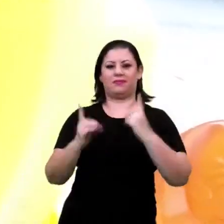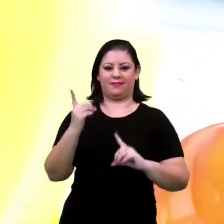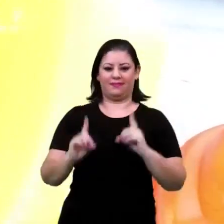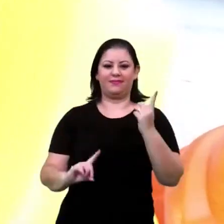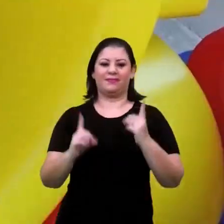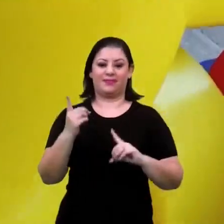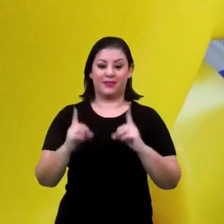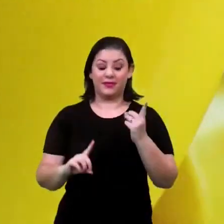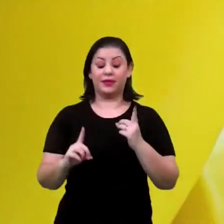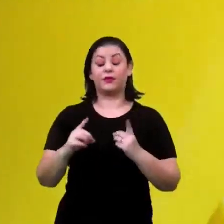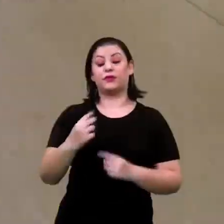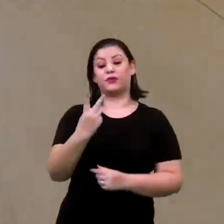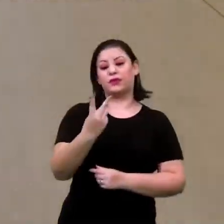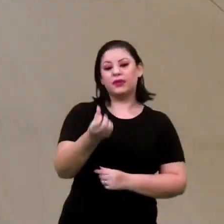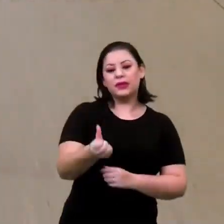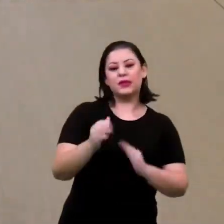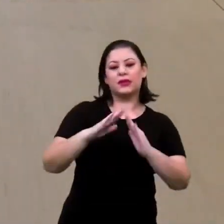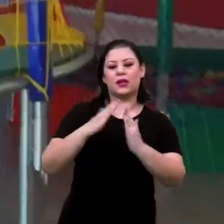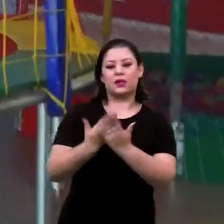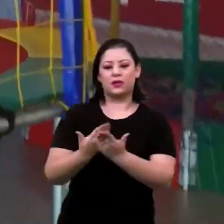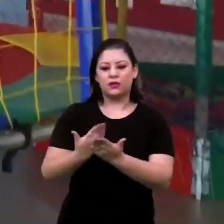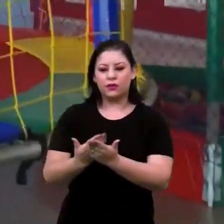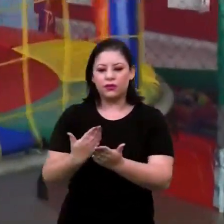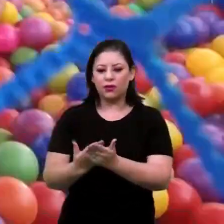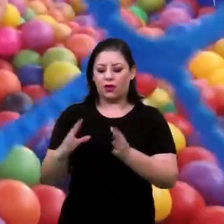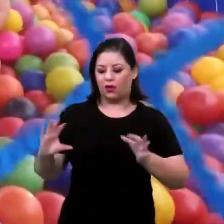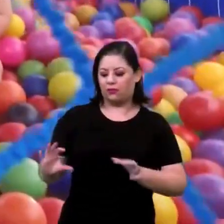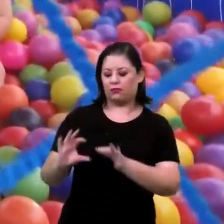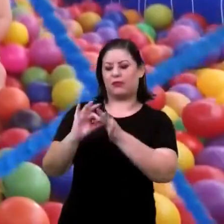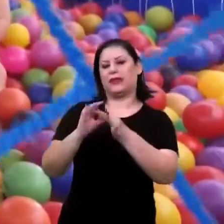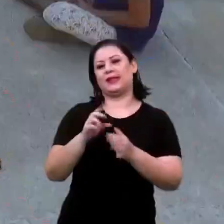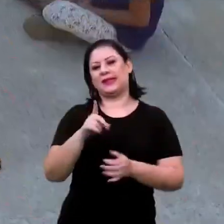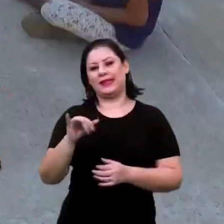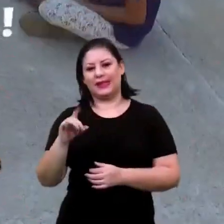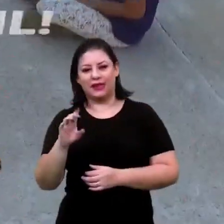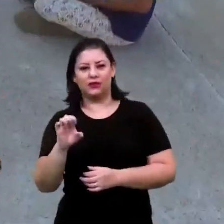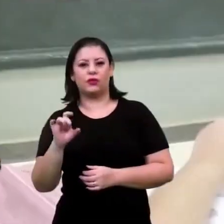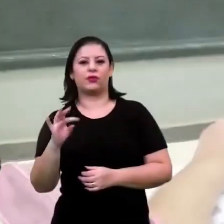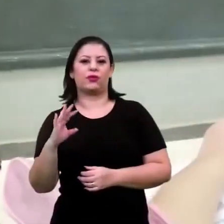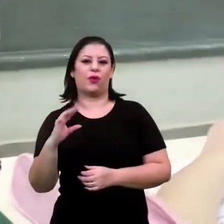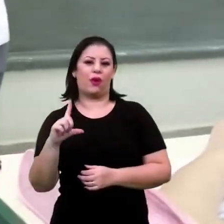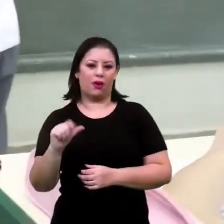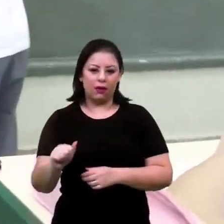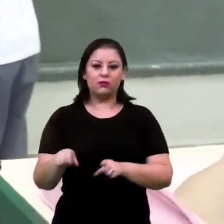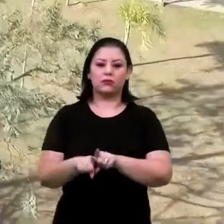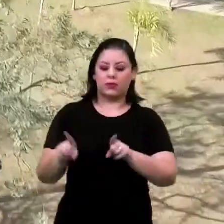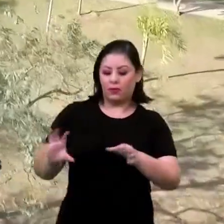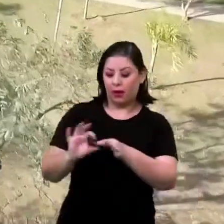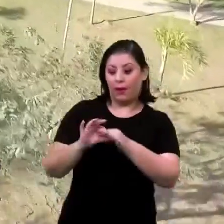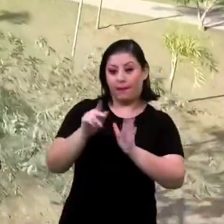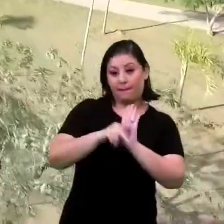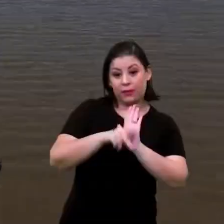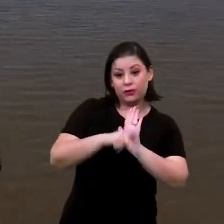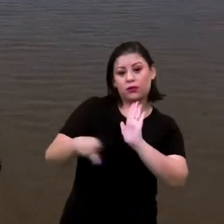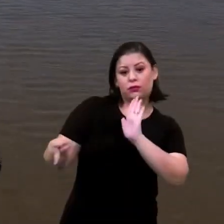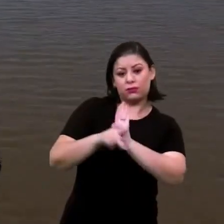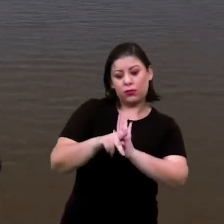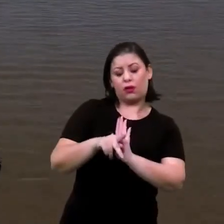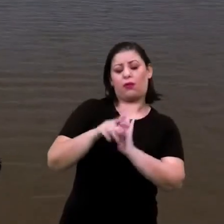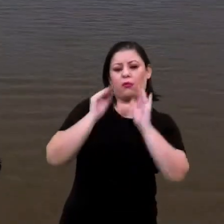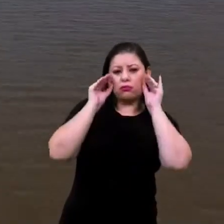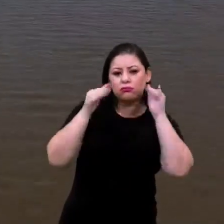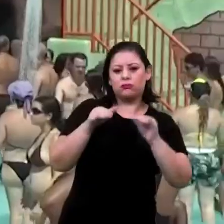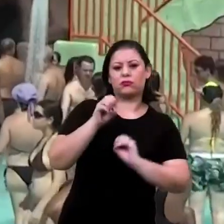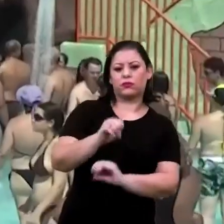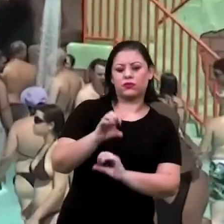26 escolas integradas ao projeto Cidade Escola. Um dos maiores projetos educacionais já feitos no